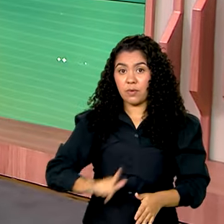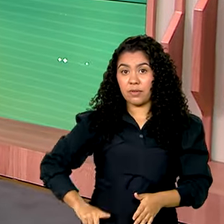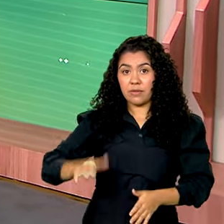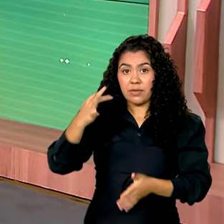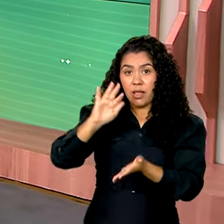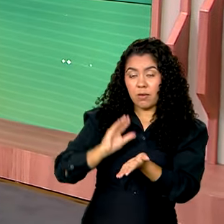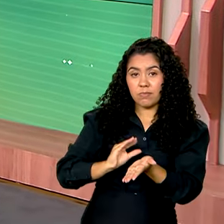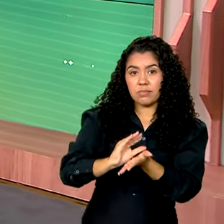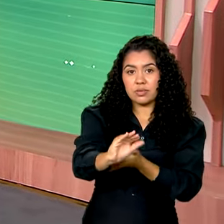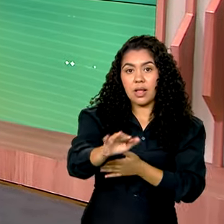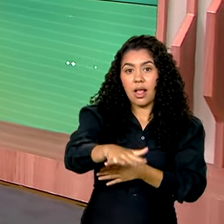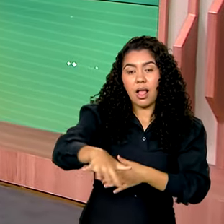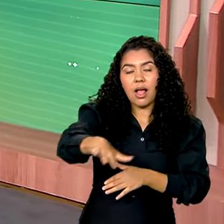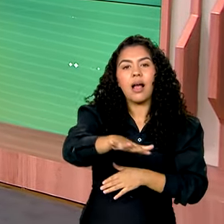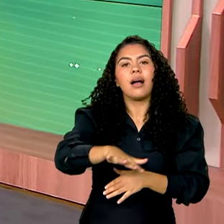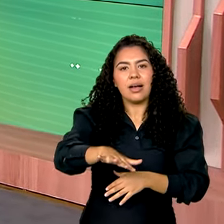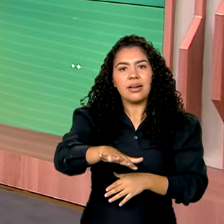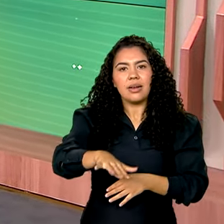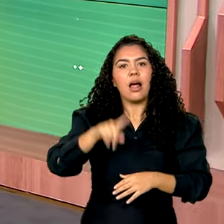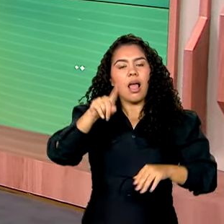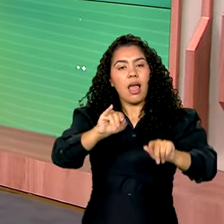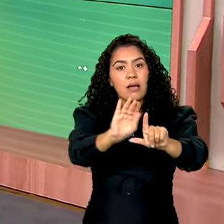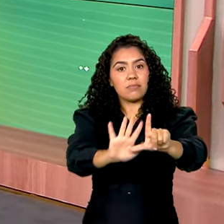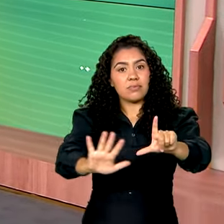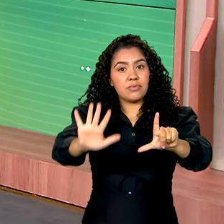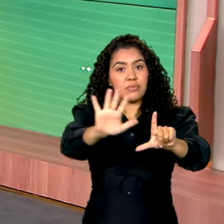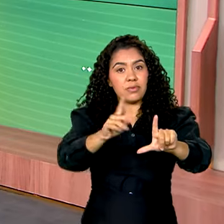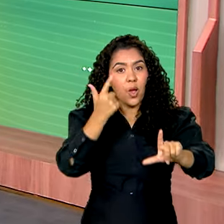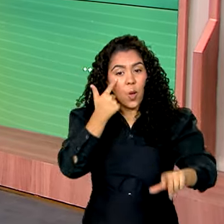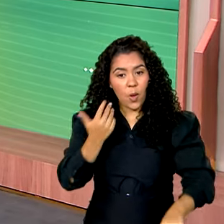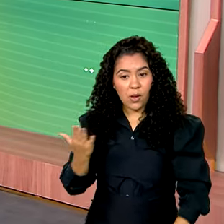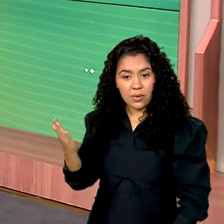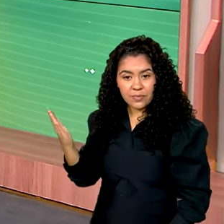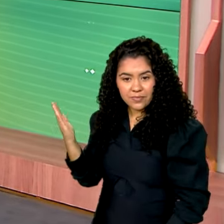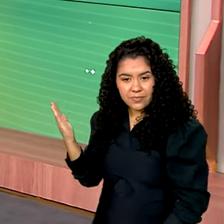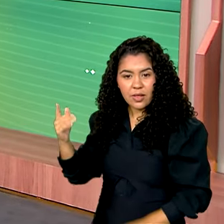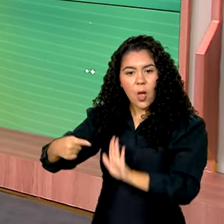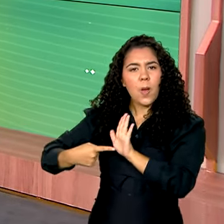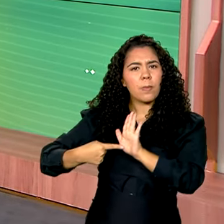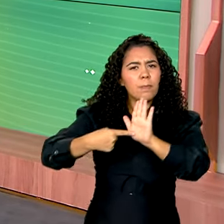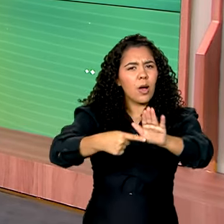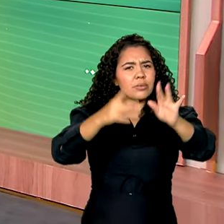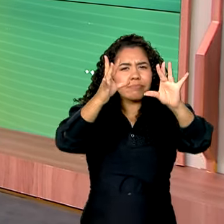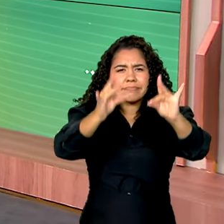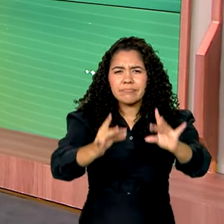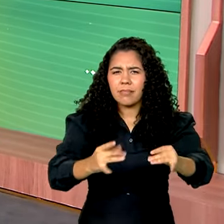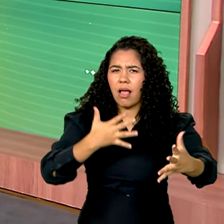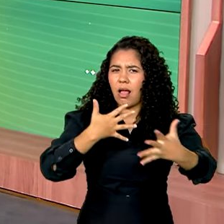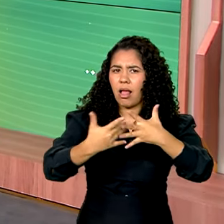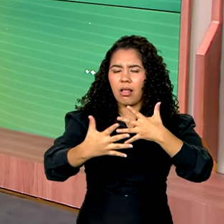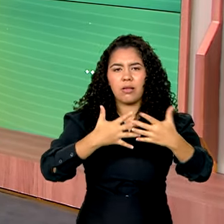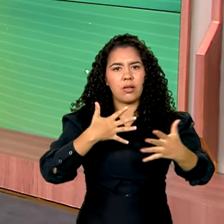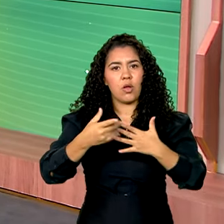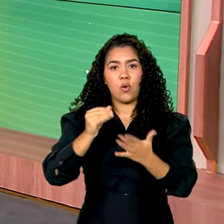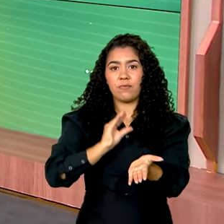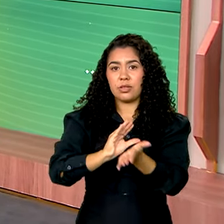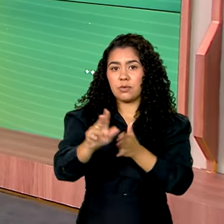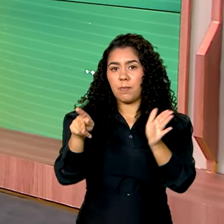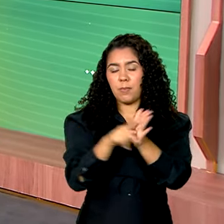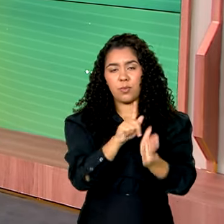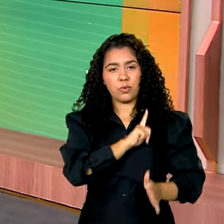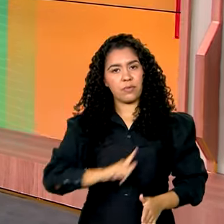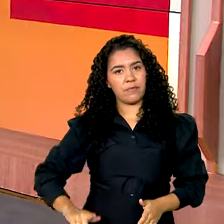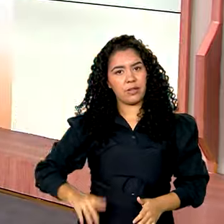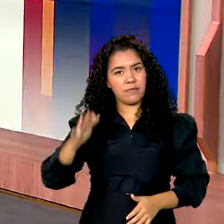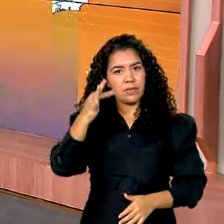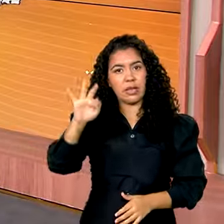amazonense. Os dados são da plataforma Comunica.br, que mostra com transparência os investimentos federais em todo